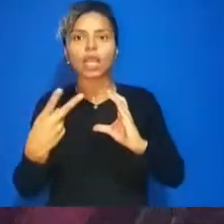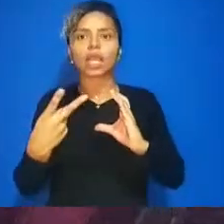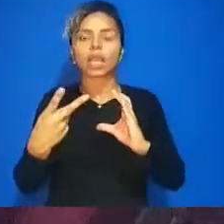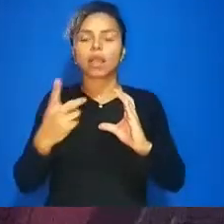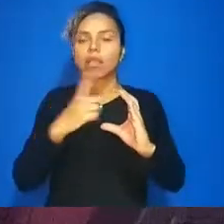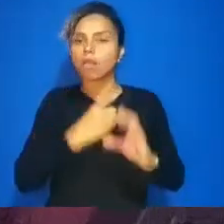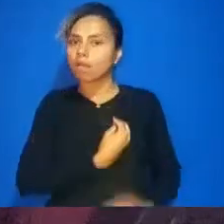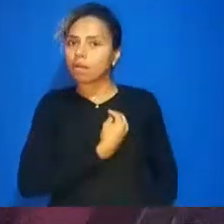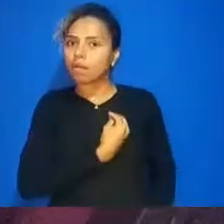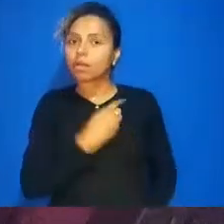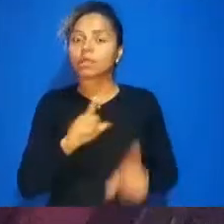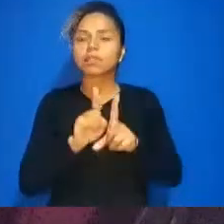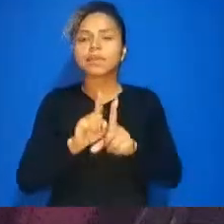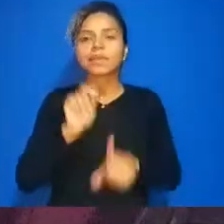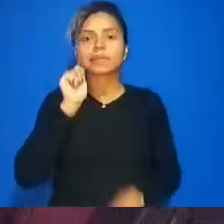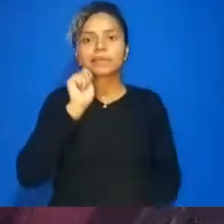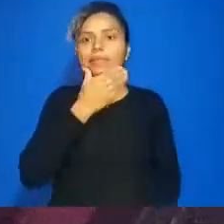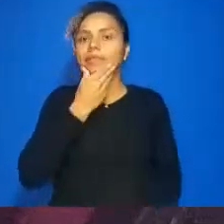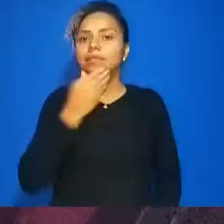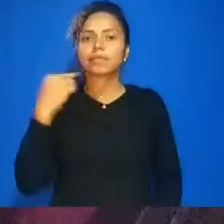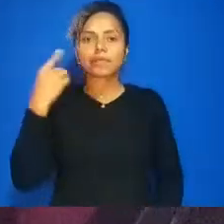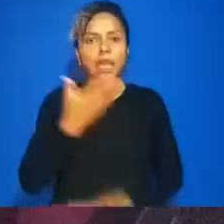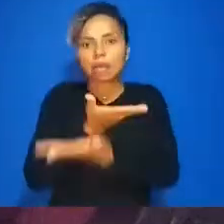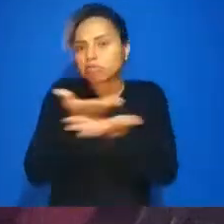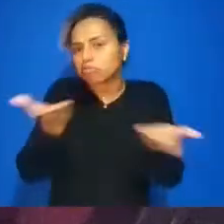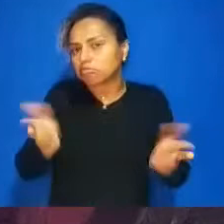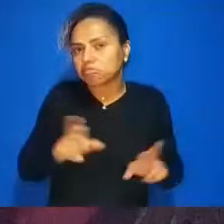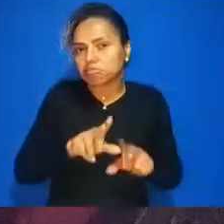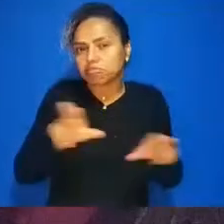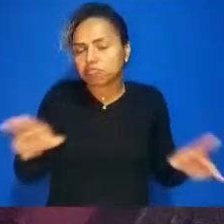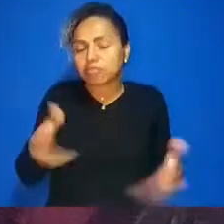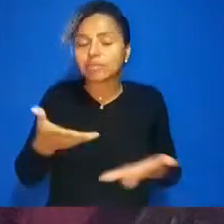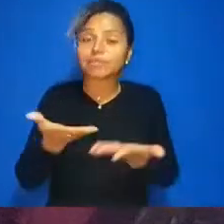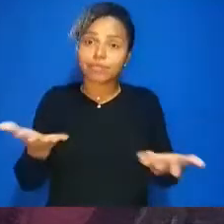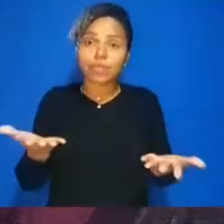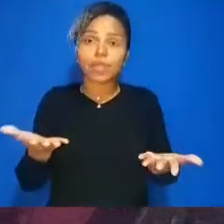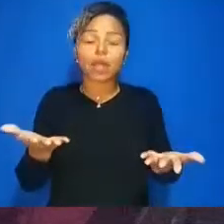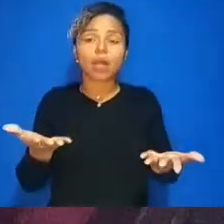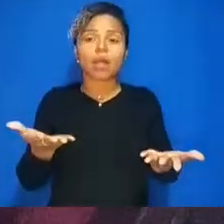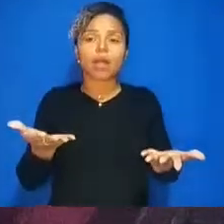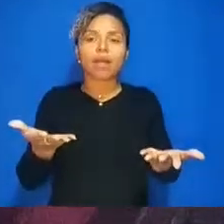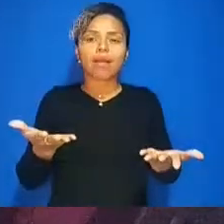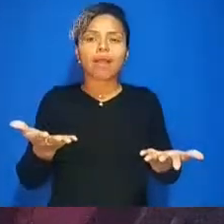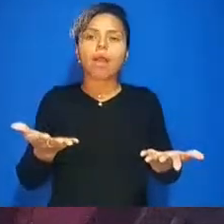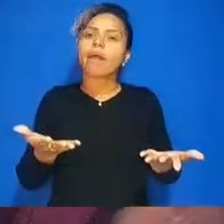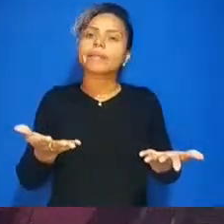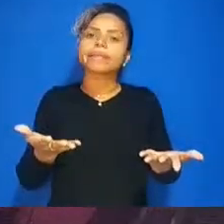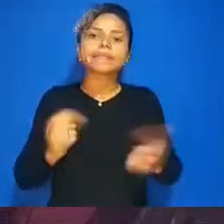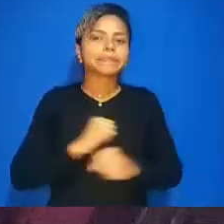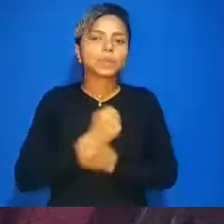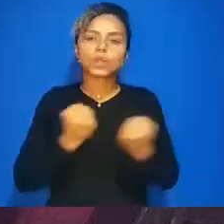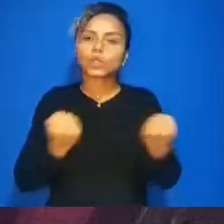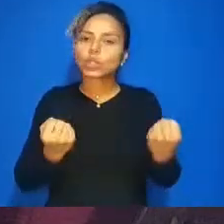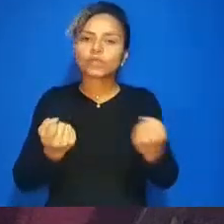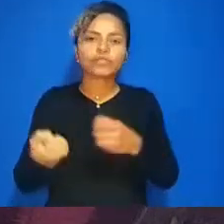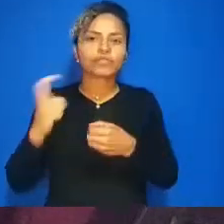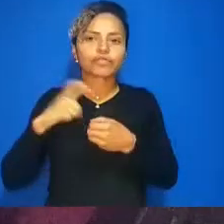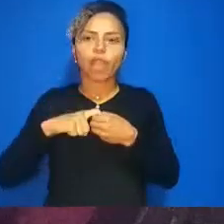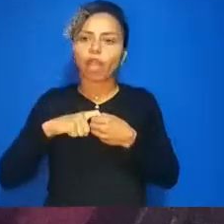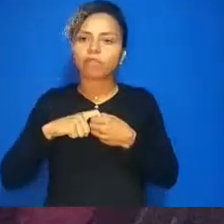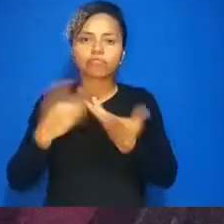não há possibilidade de retrocesso nós olhamos para frente nós miramos no horizonte